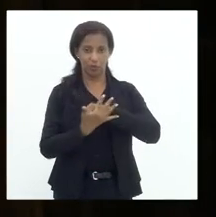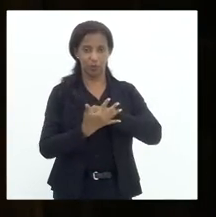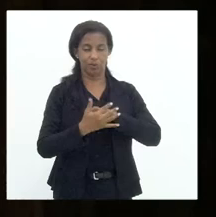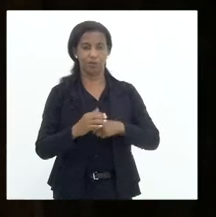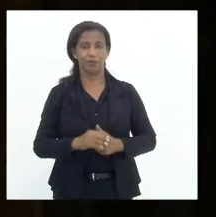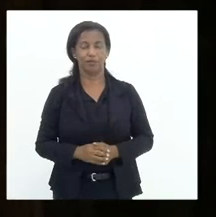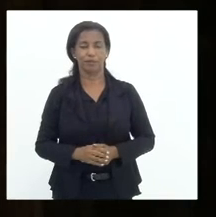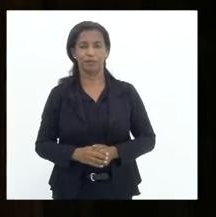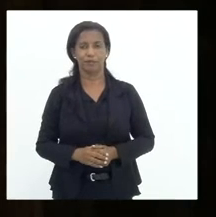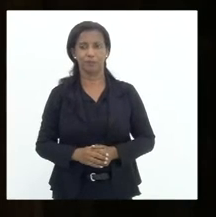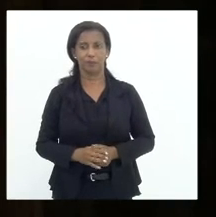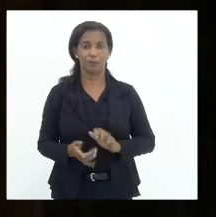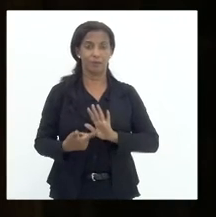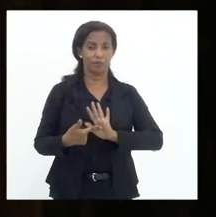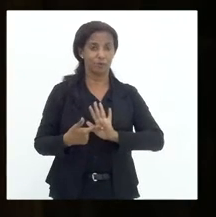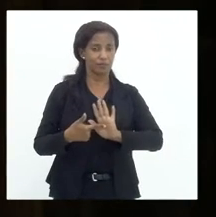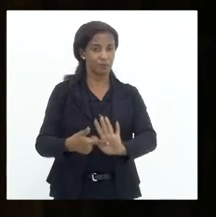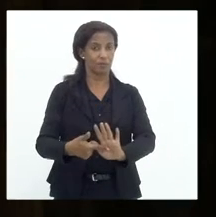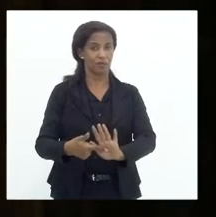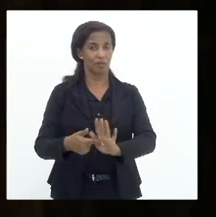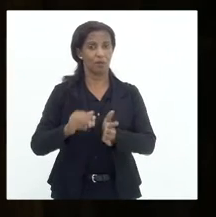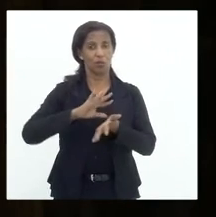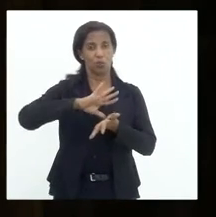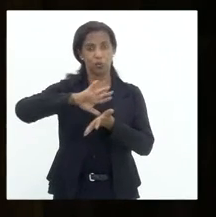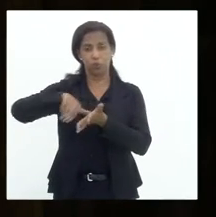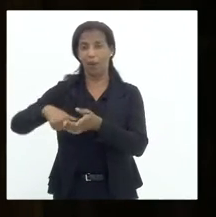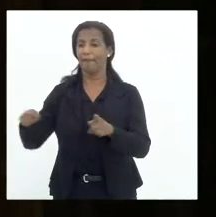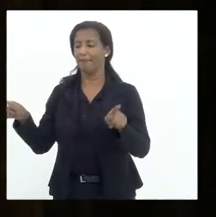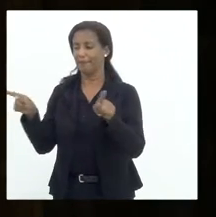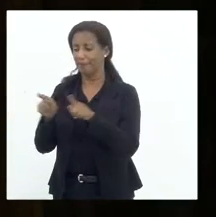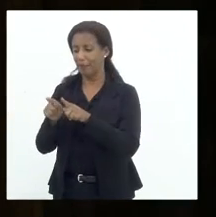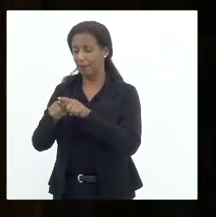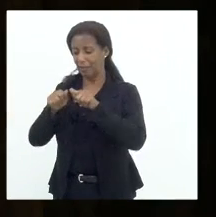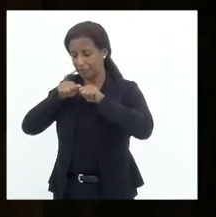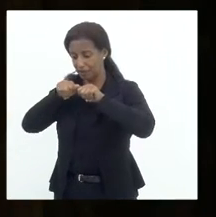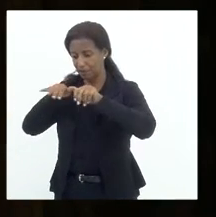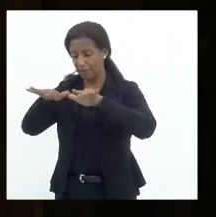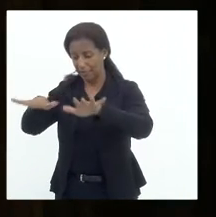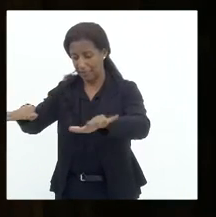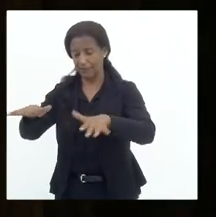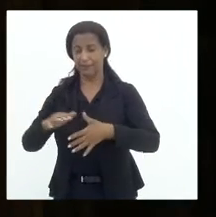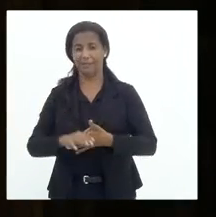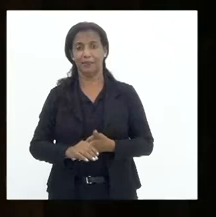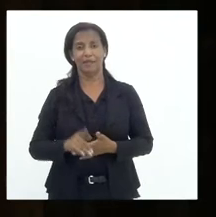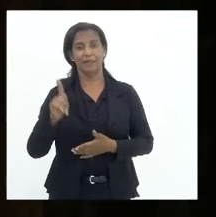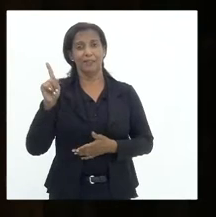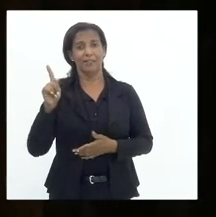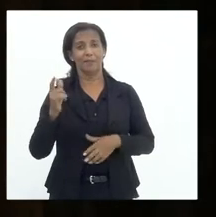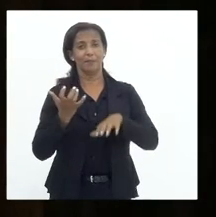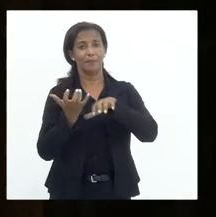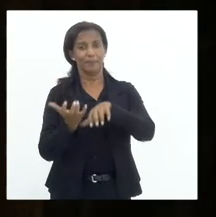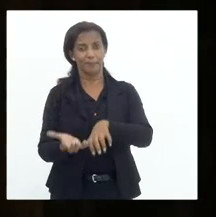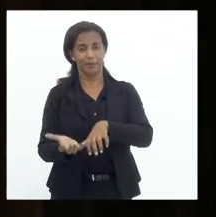mostrando que a corrupção também estava solta lá em Brasília.